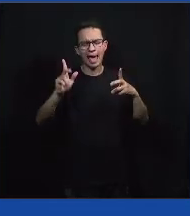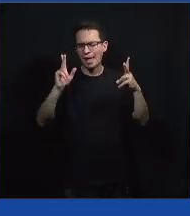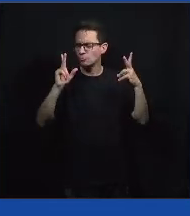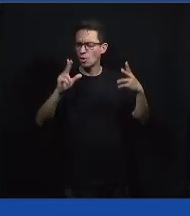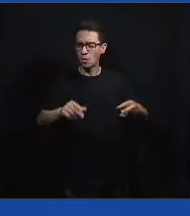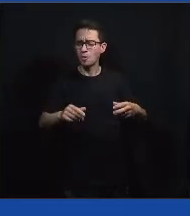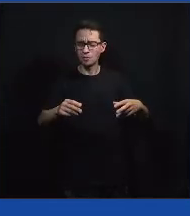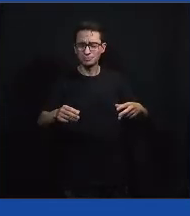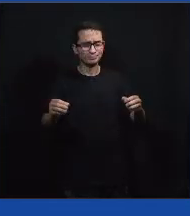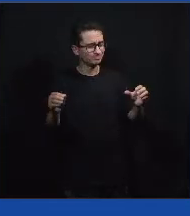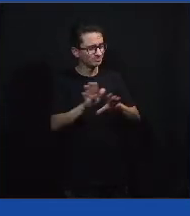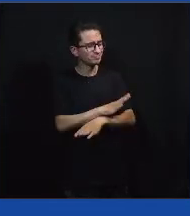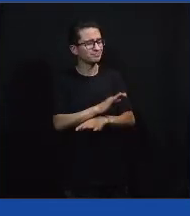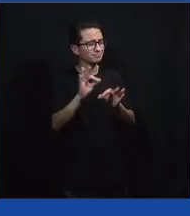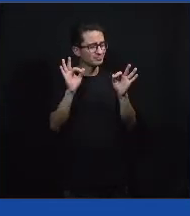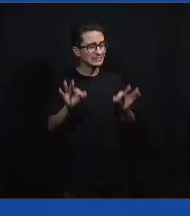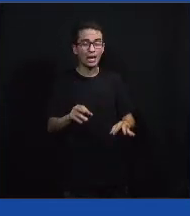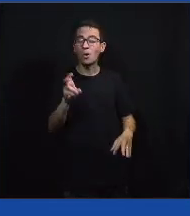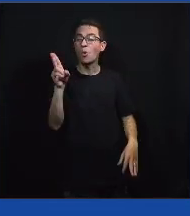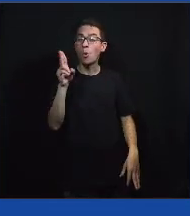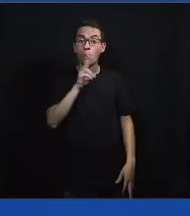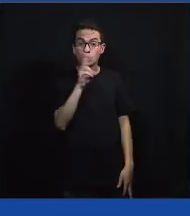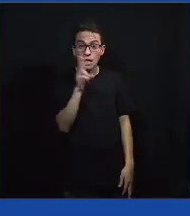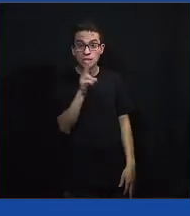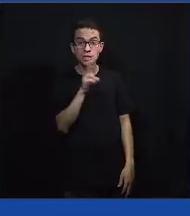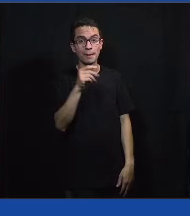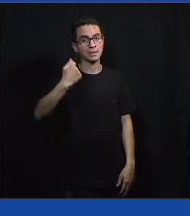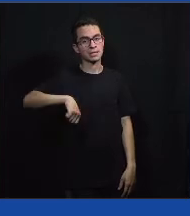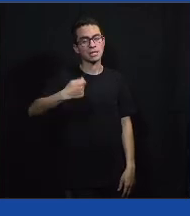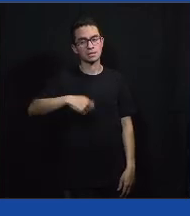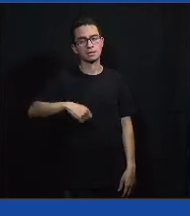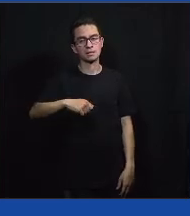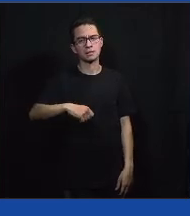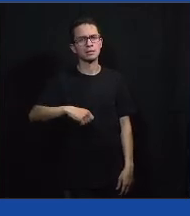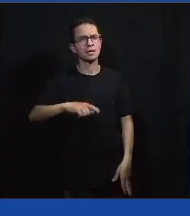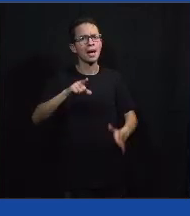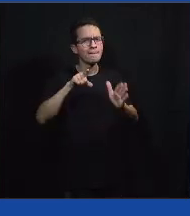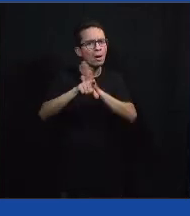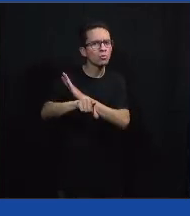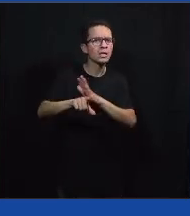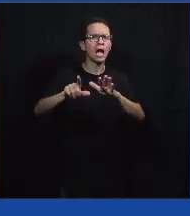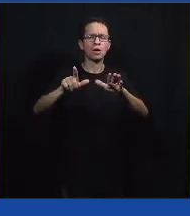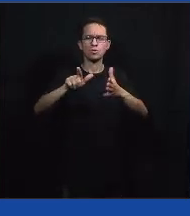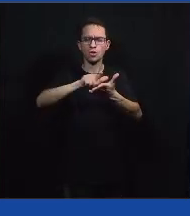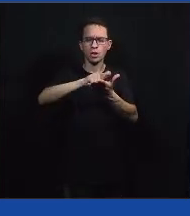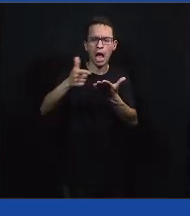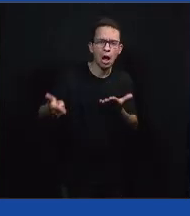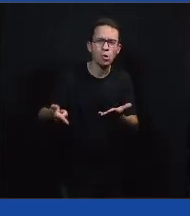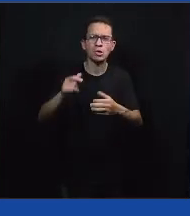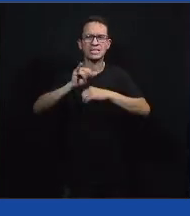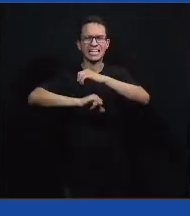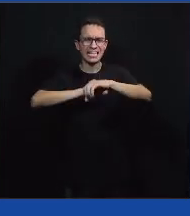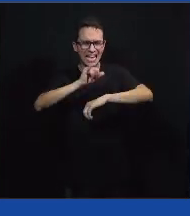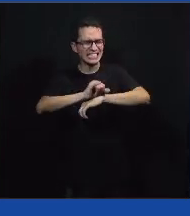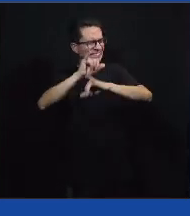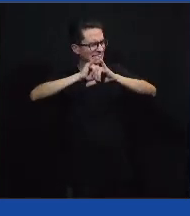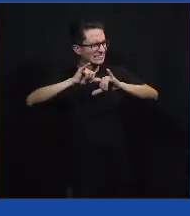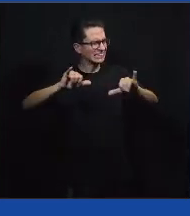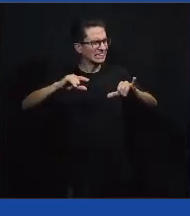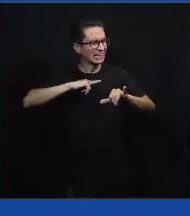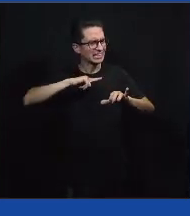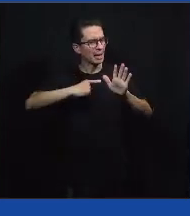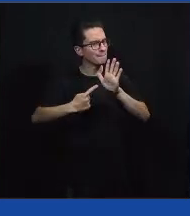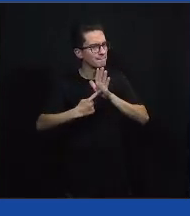ser resolvido urgentemente? Será que a mídia tem noticiado isso? Será que tem organizações, tanto do terceiro setor ou